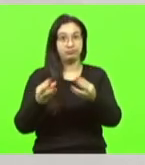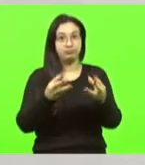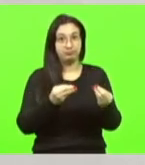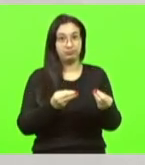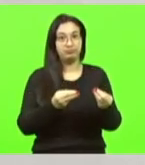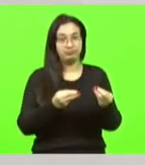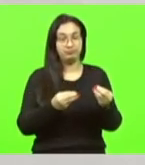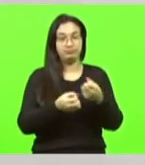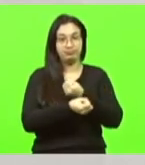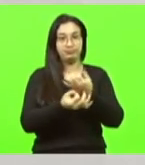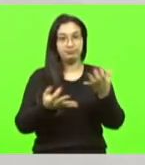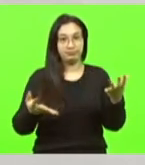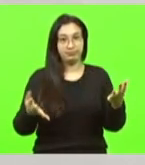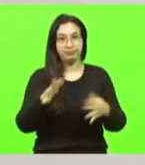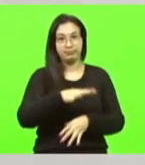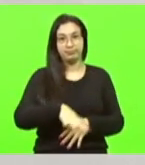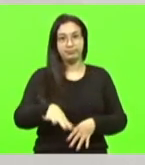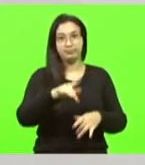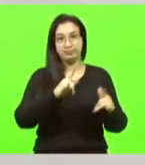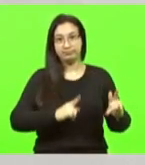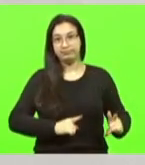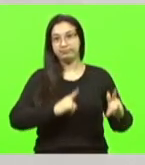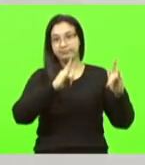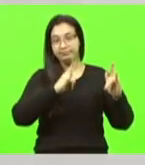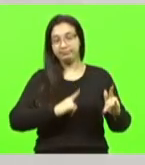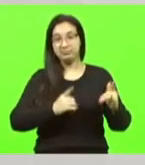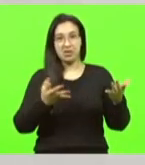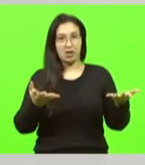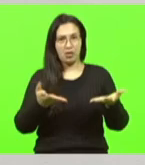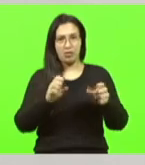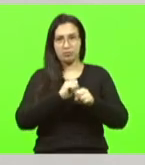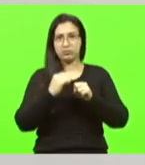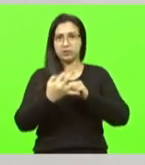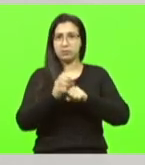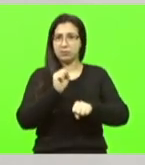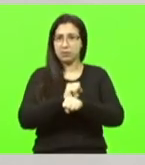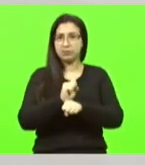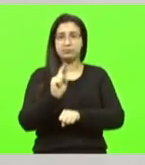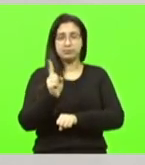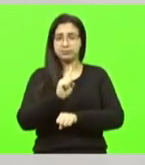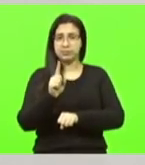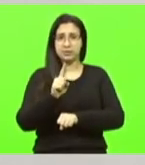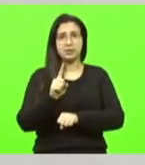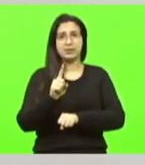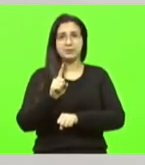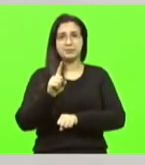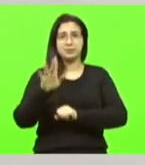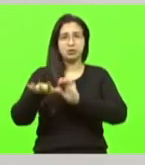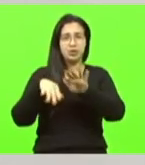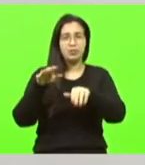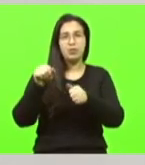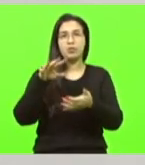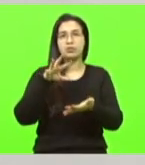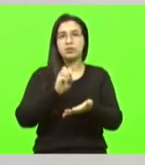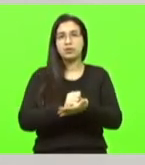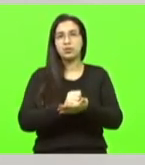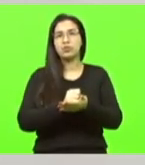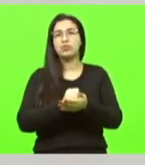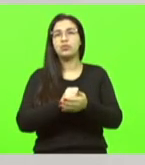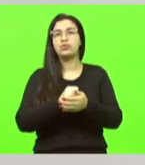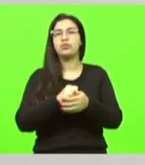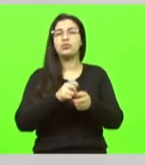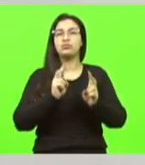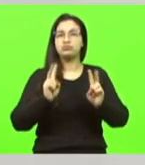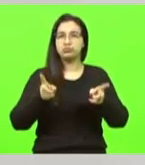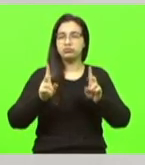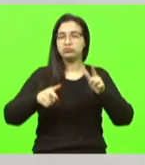E agora, na pandemia, o setor não parou, ao contrário, contratou mais trabalhadores e manteve ativos setores envolvidos com a construção civil